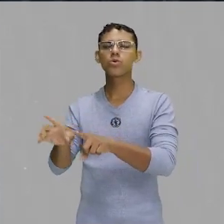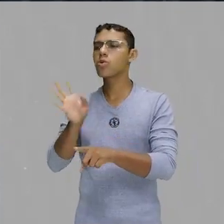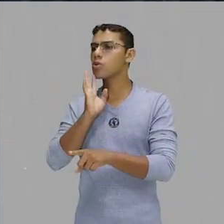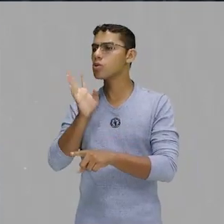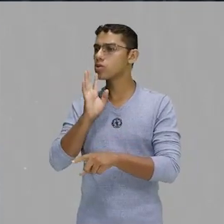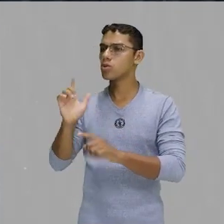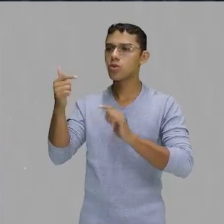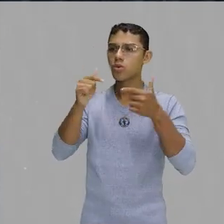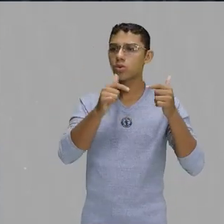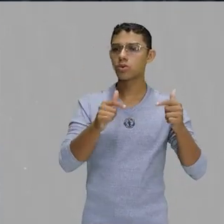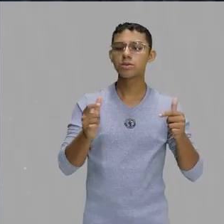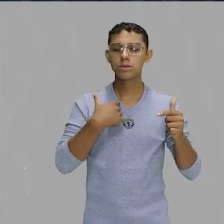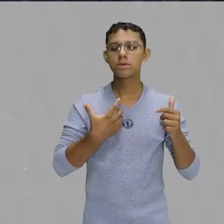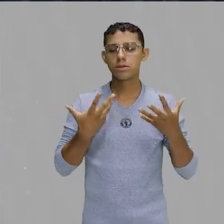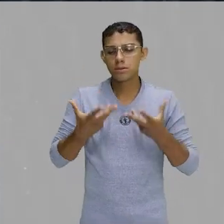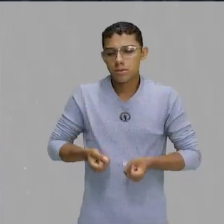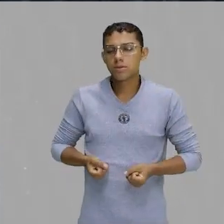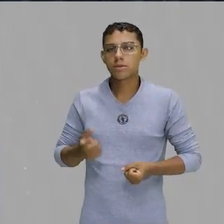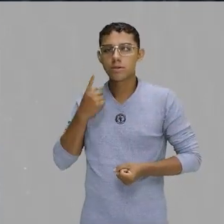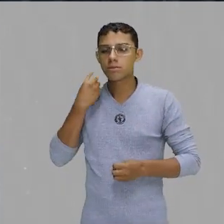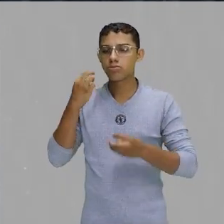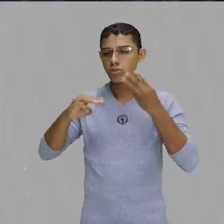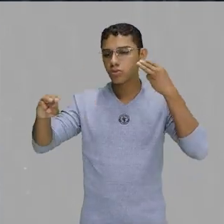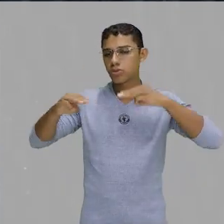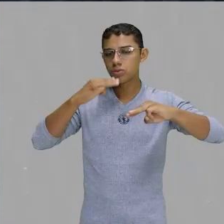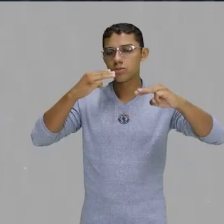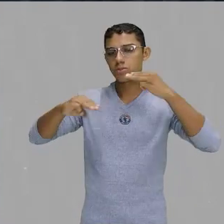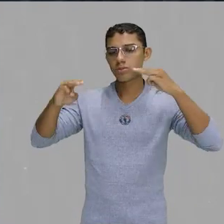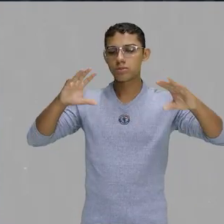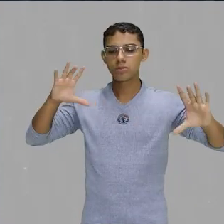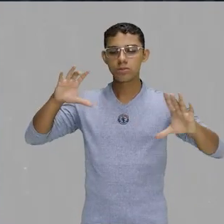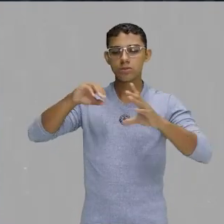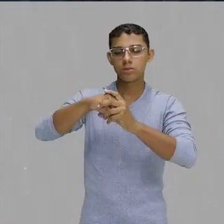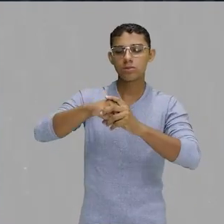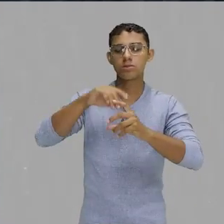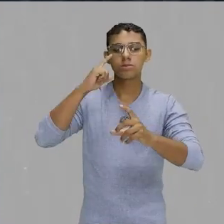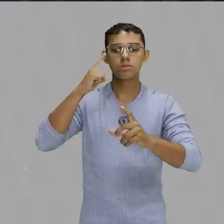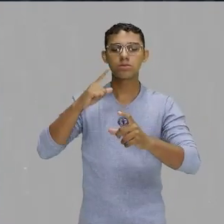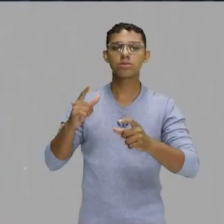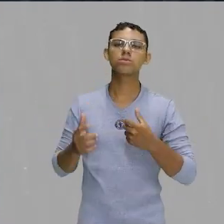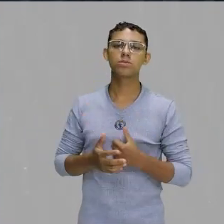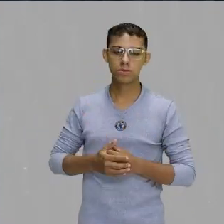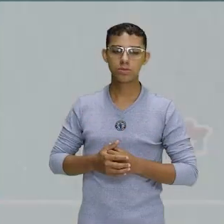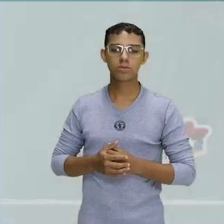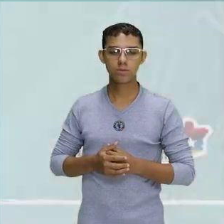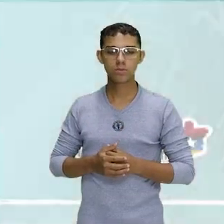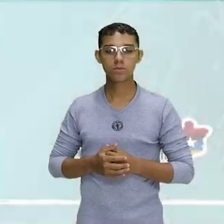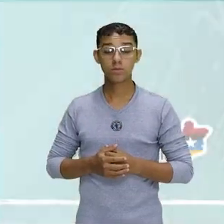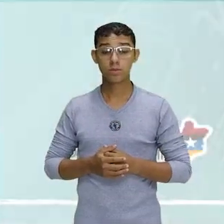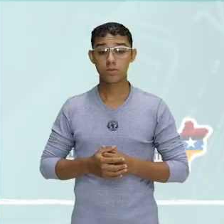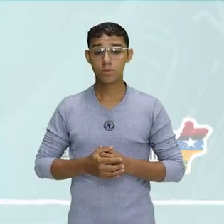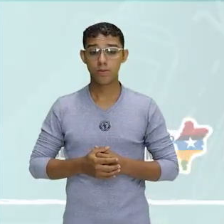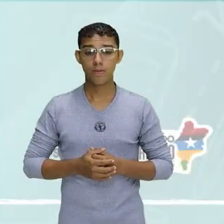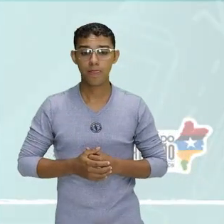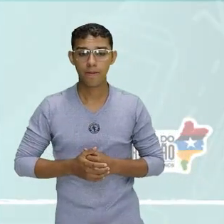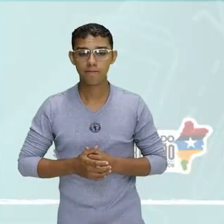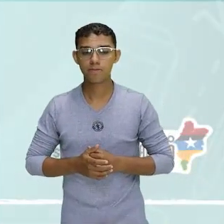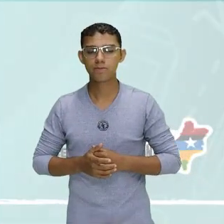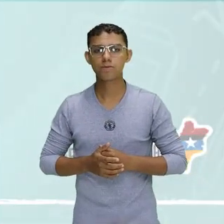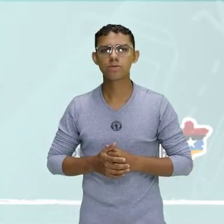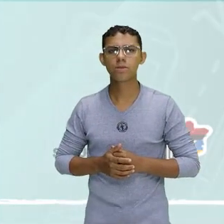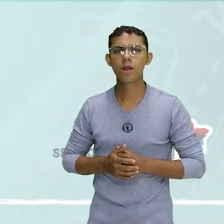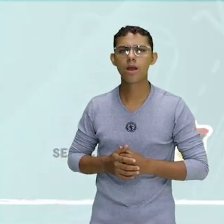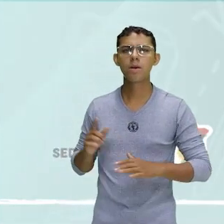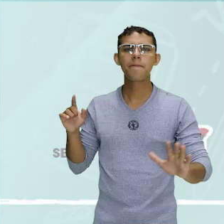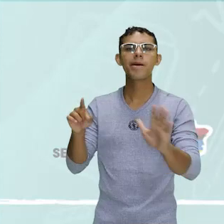rendendo e fazendo músicas com essa base do reggaeton. Muito bem. Então,